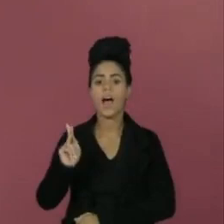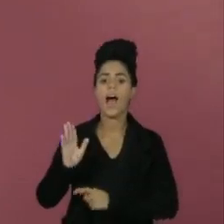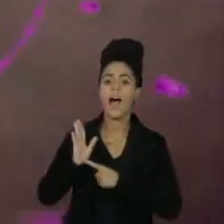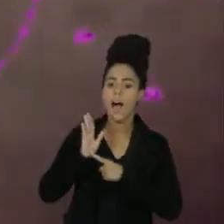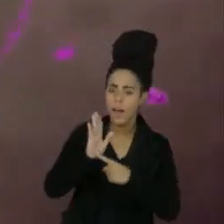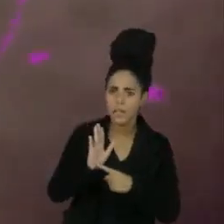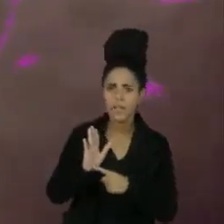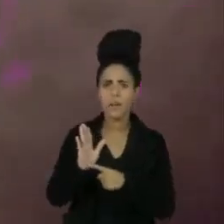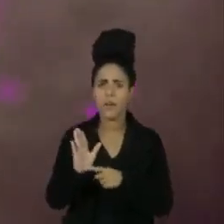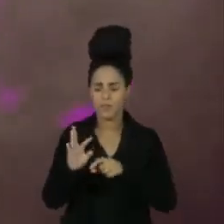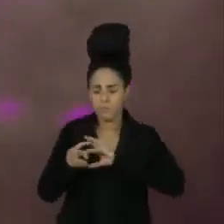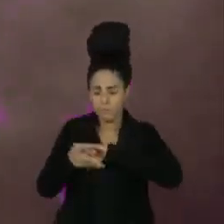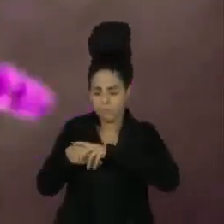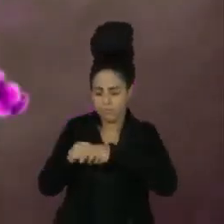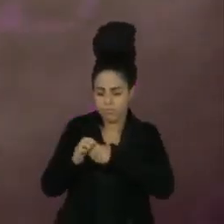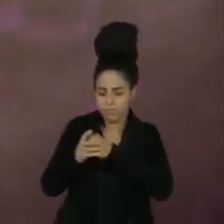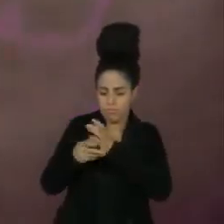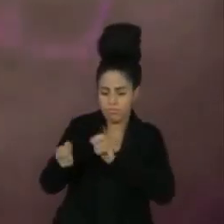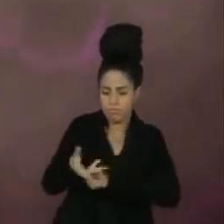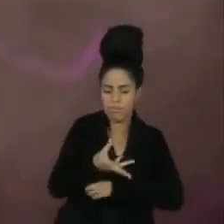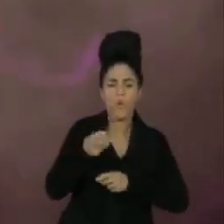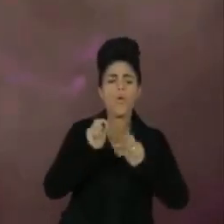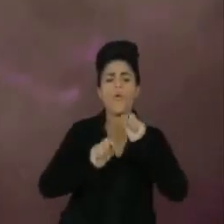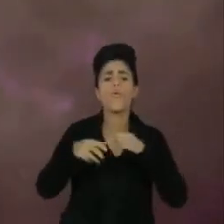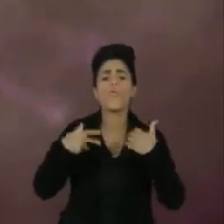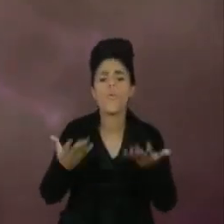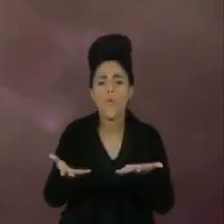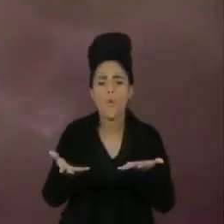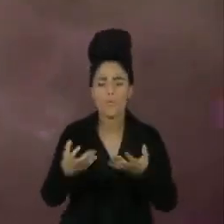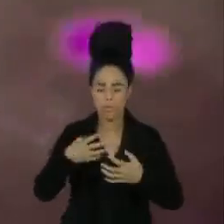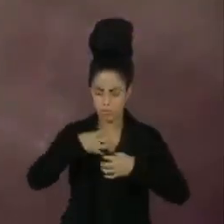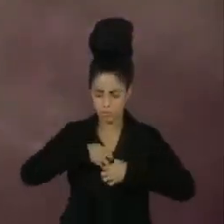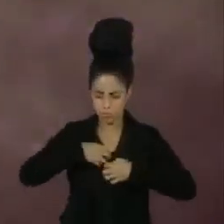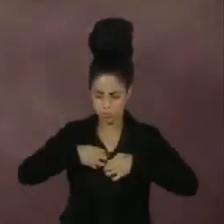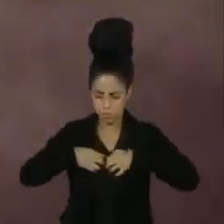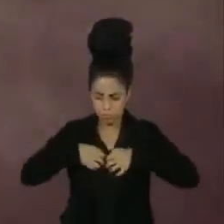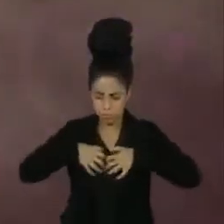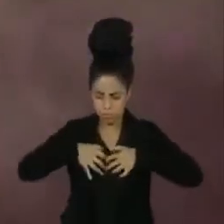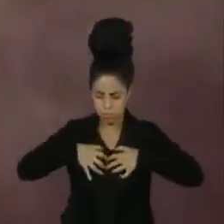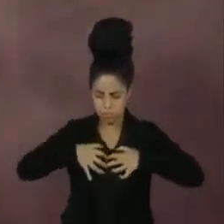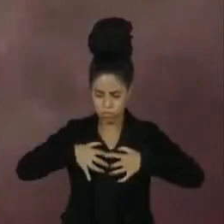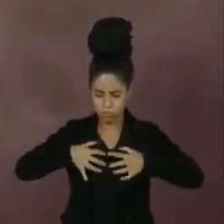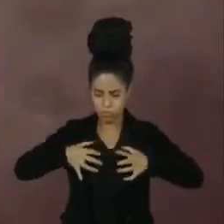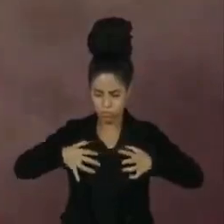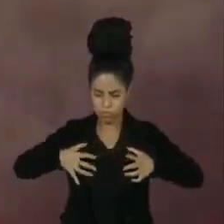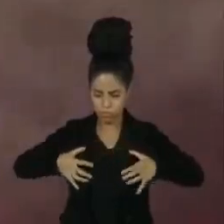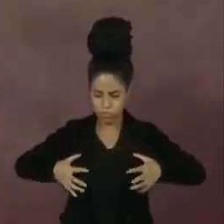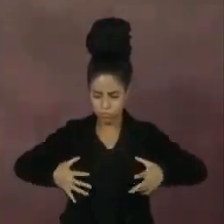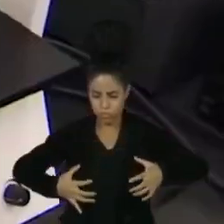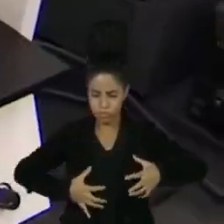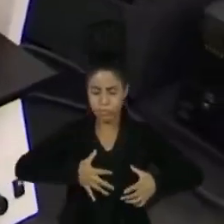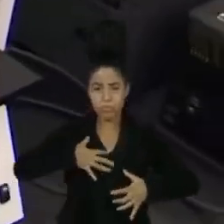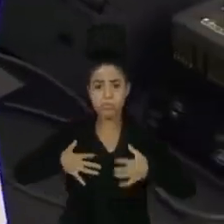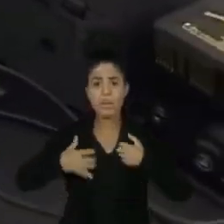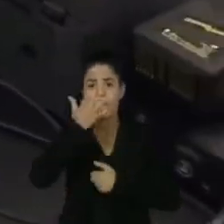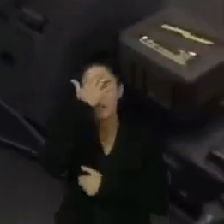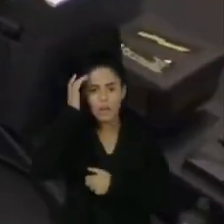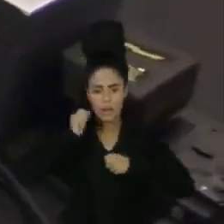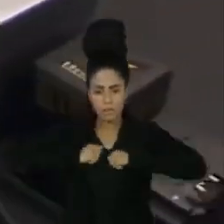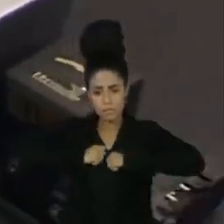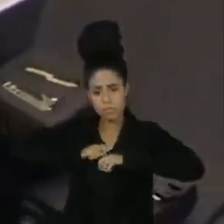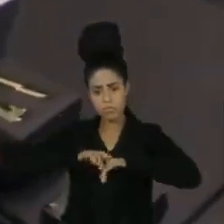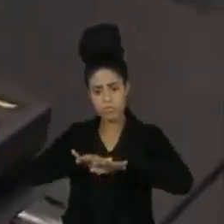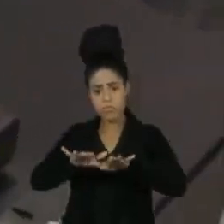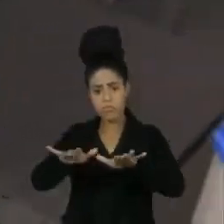tipo recombinante, que surge quando uma pessoa é infectada por mais de uma variante e os vírus mesclam o material genético no paciente. Ainda não é